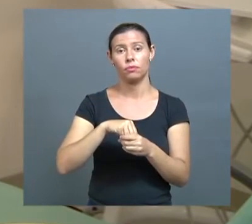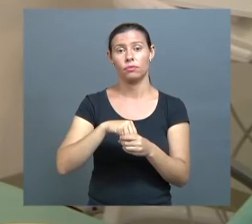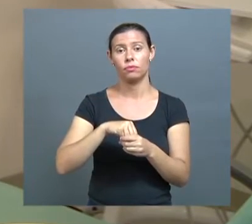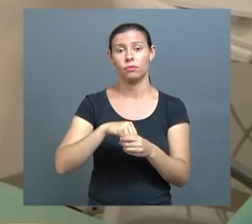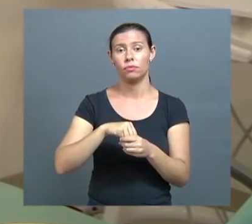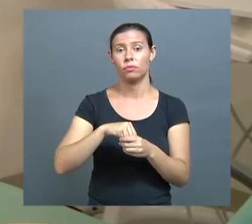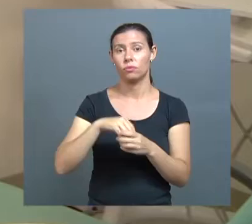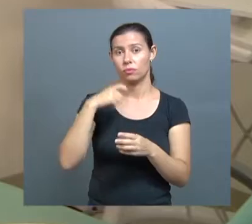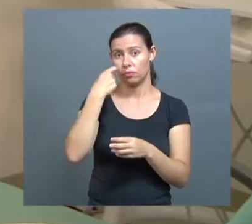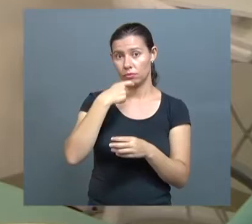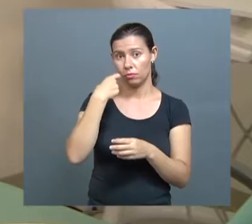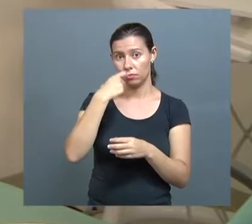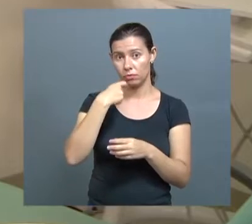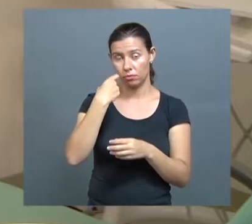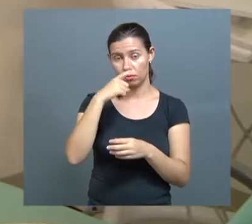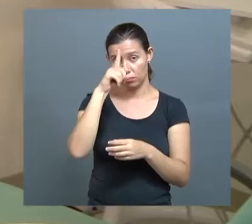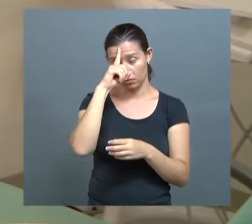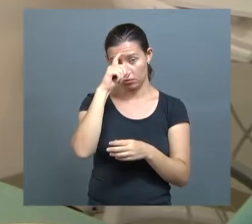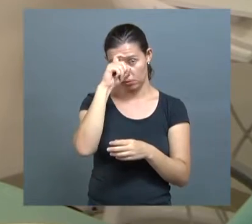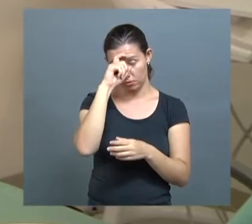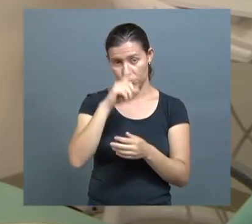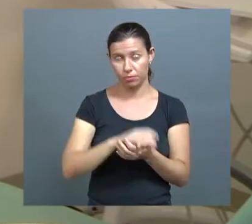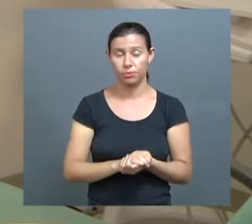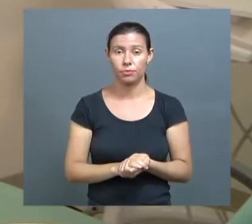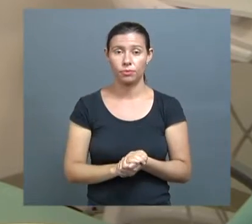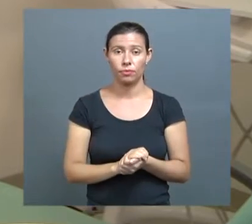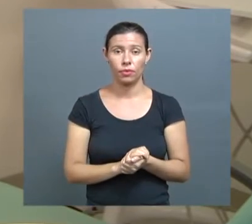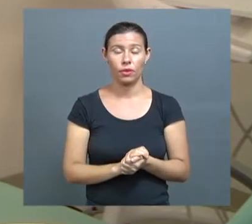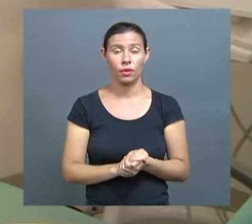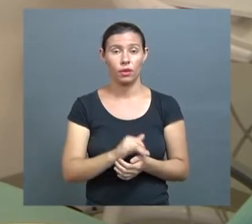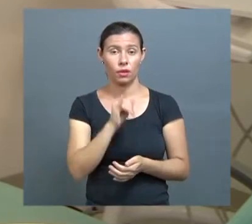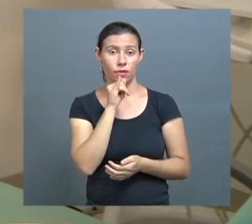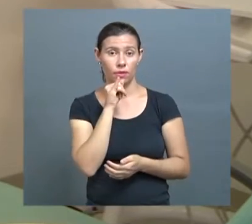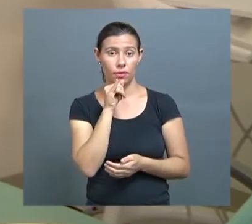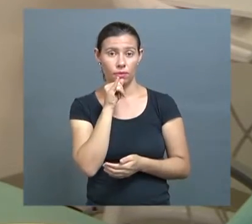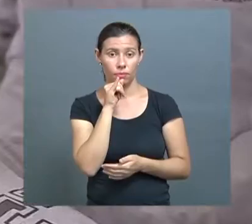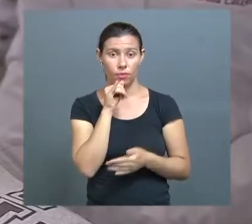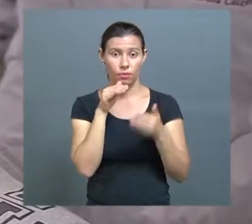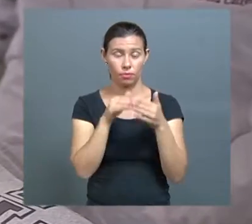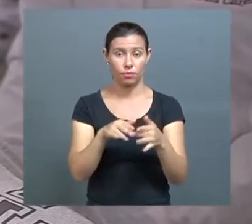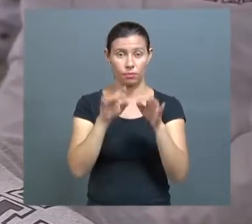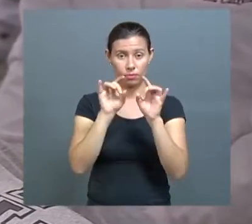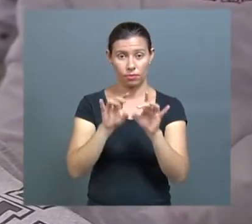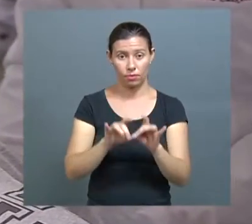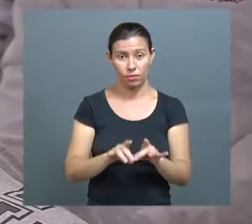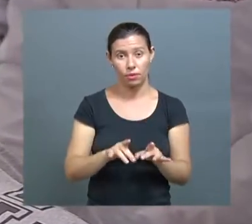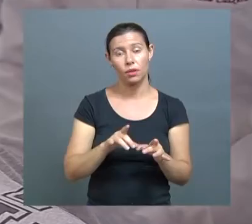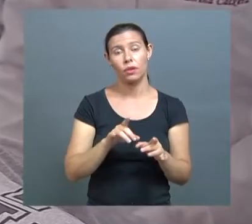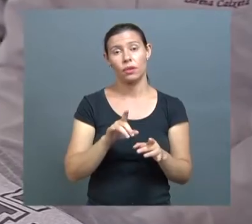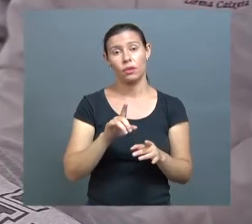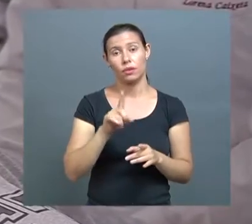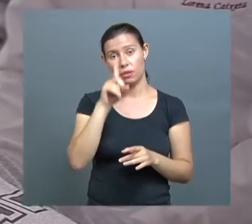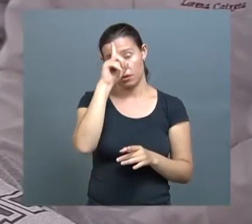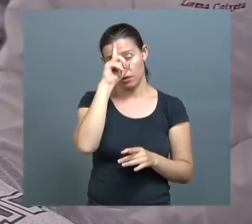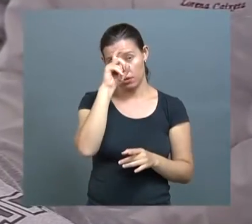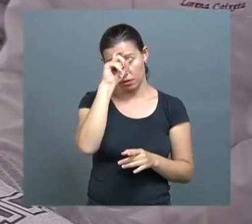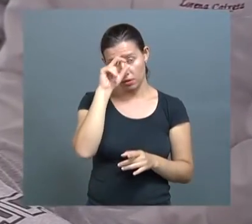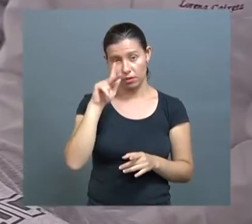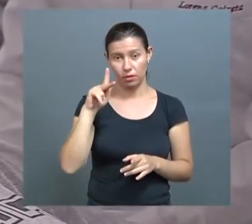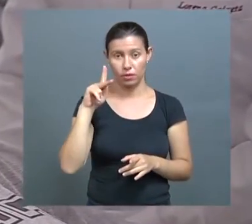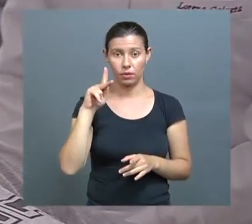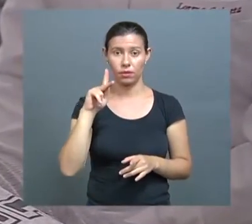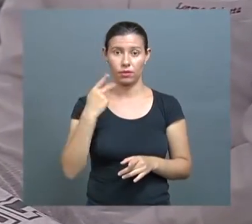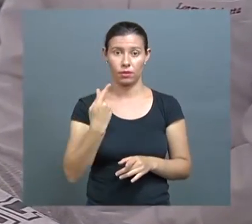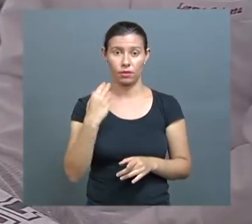de exemplo, e aí mais especificamente para a Faculdade de Odontologia, todas as clínicas que os estudantes fazem ao longo do curso